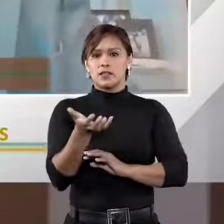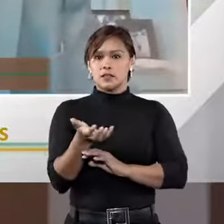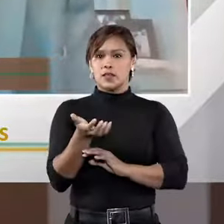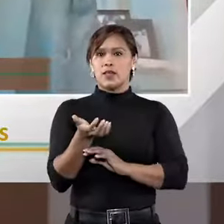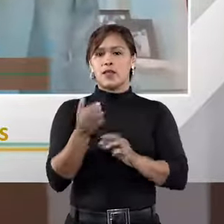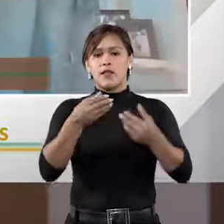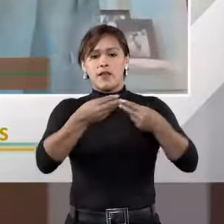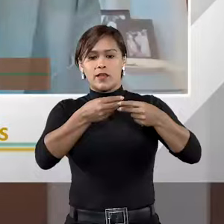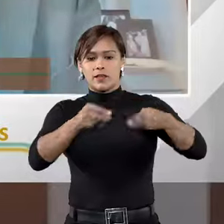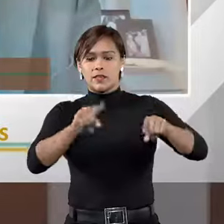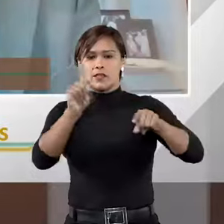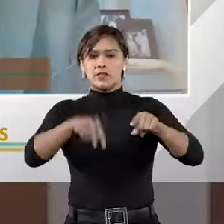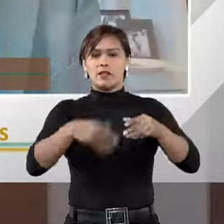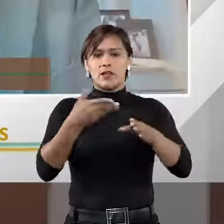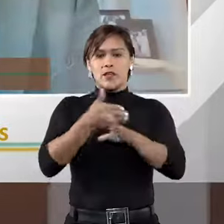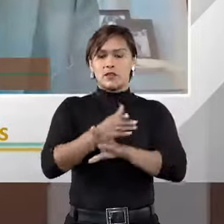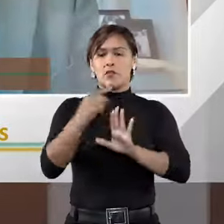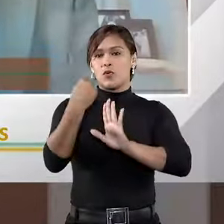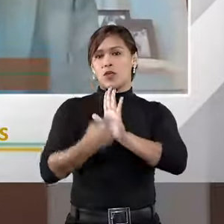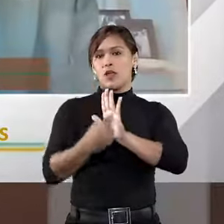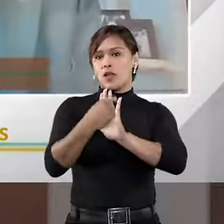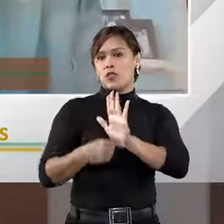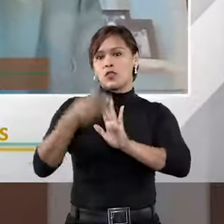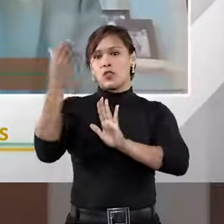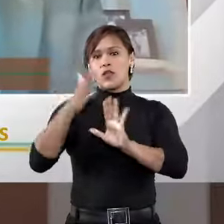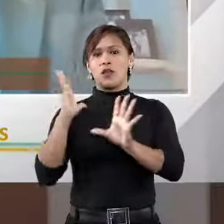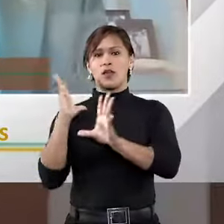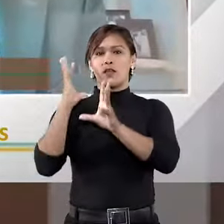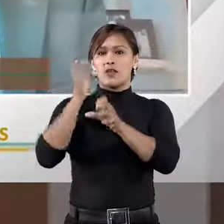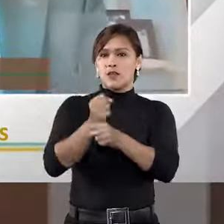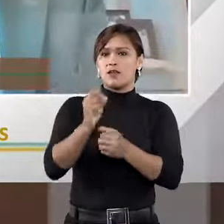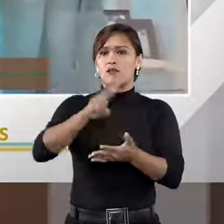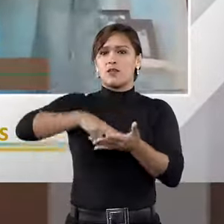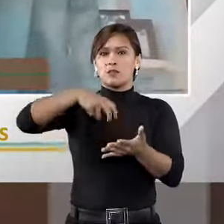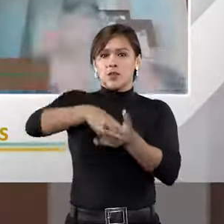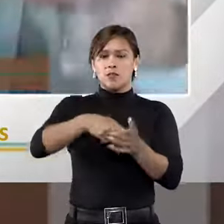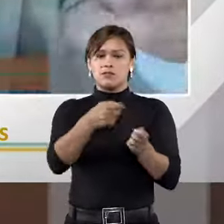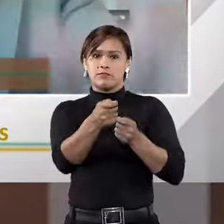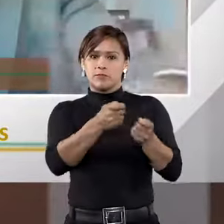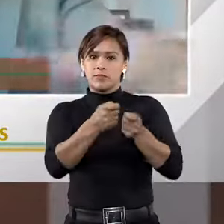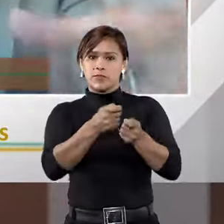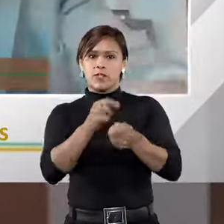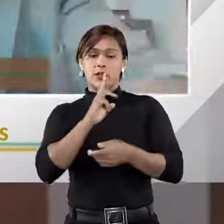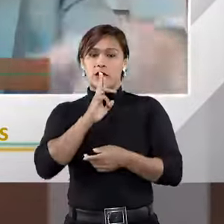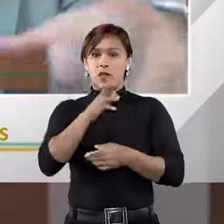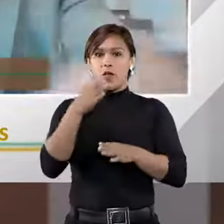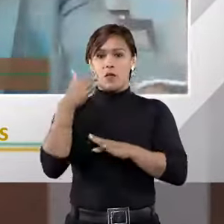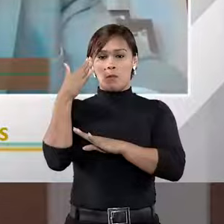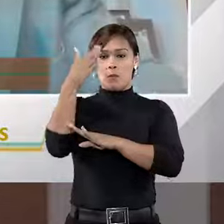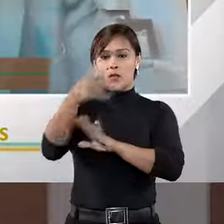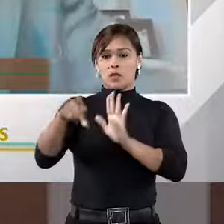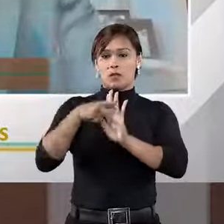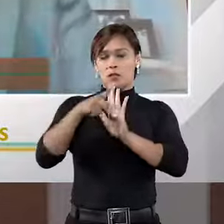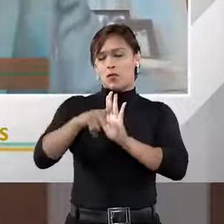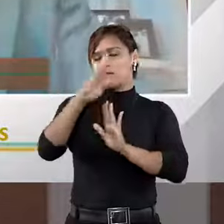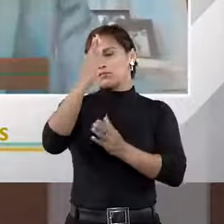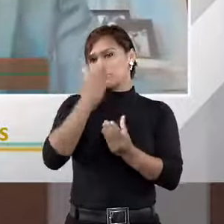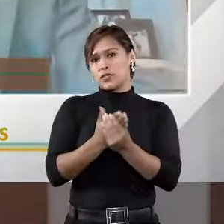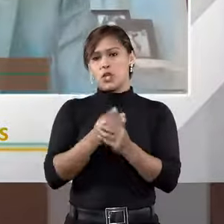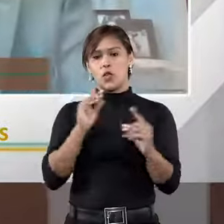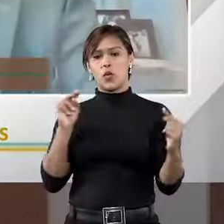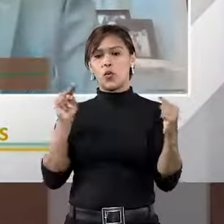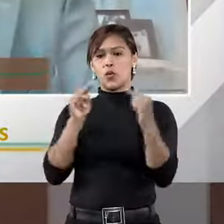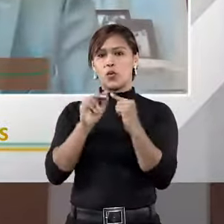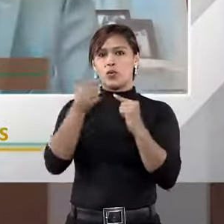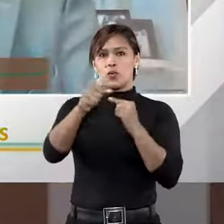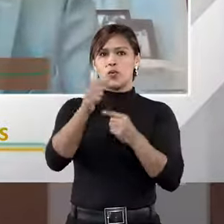desfazer, impugnar, anular, rever uma sentença arbitral que ao solucionar o mérito daquela causa não tomou em conta o